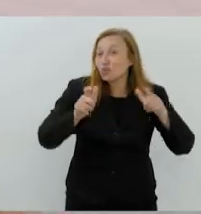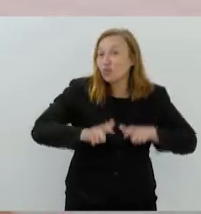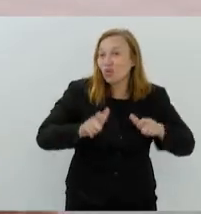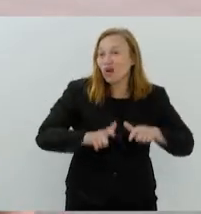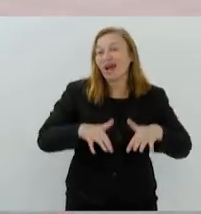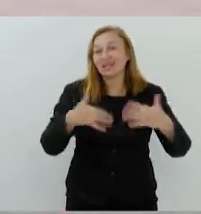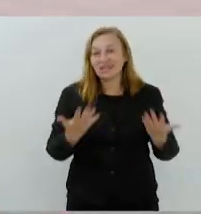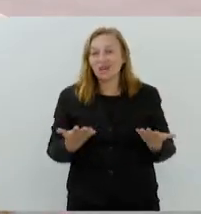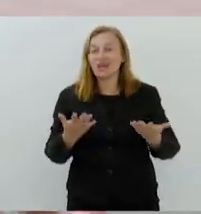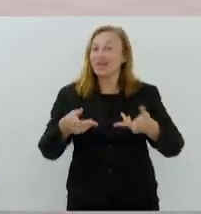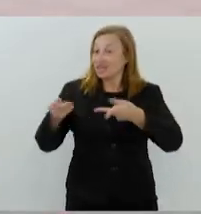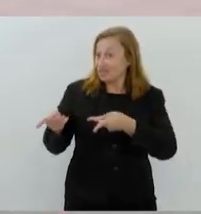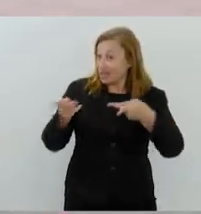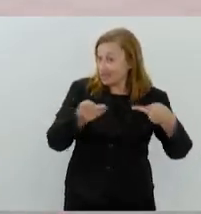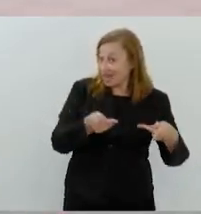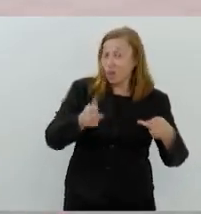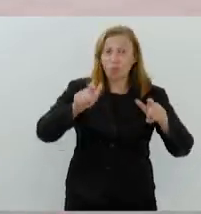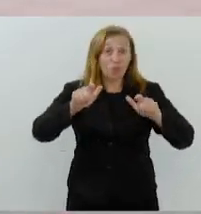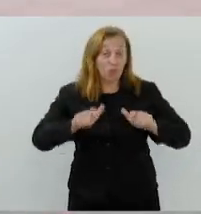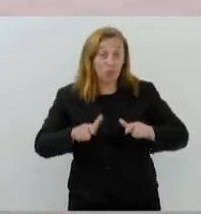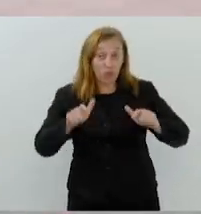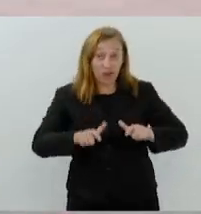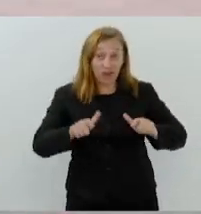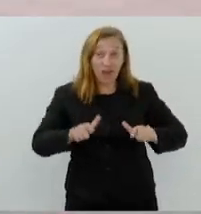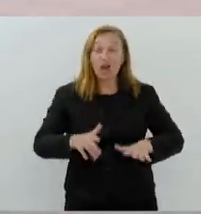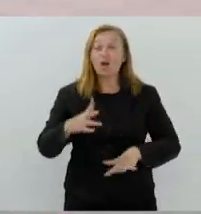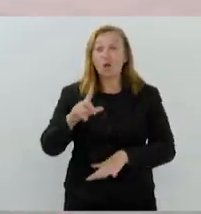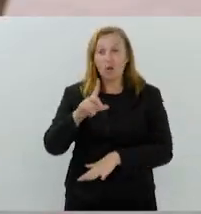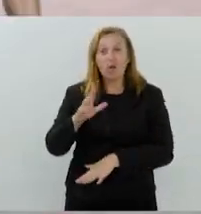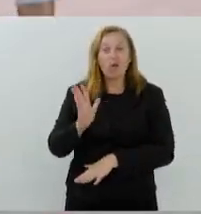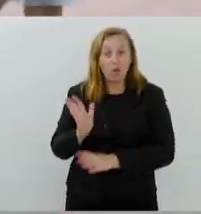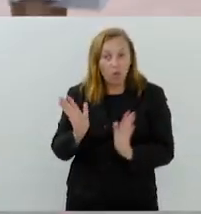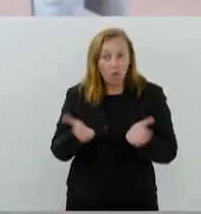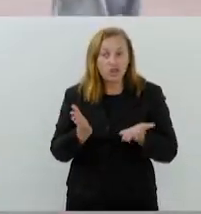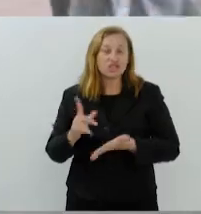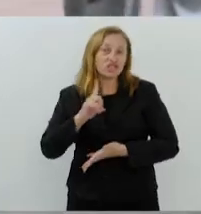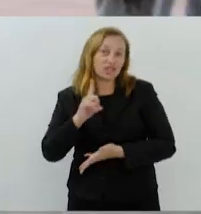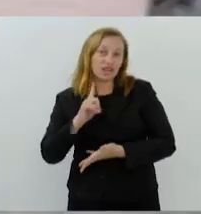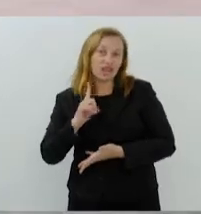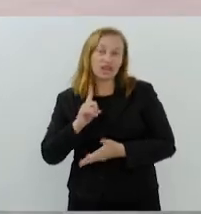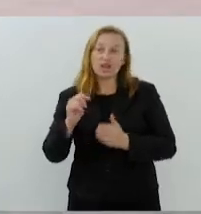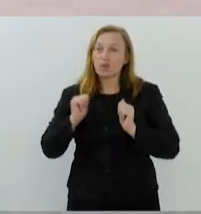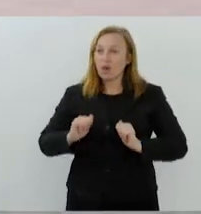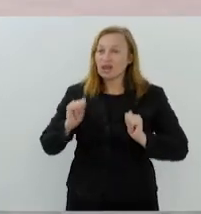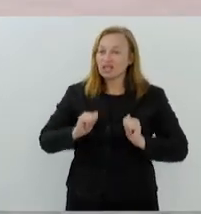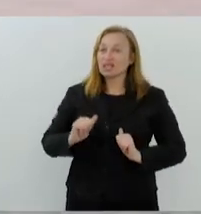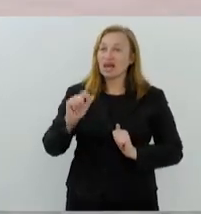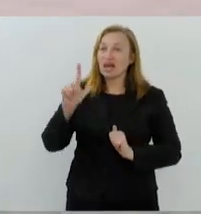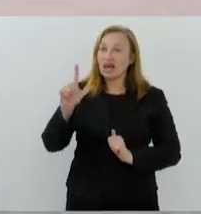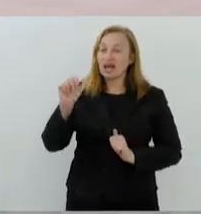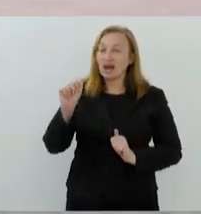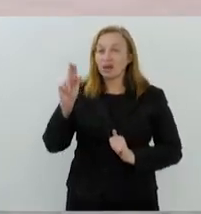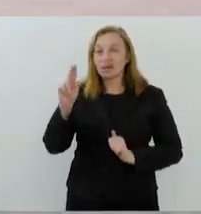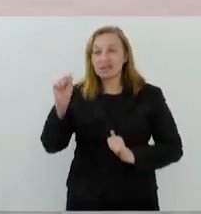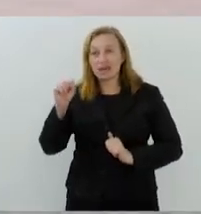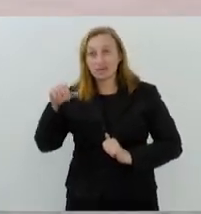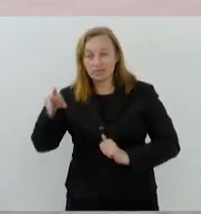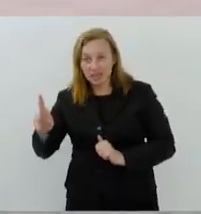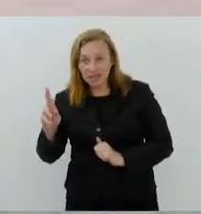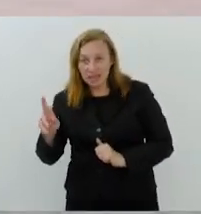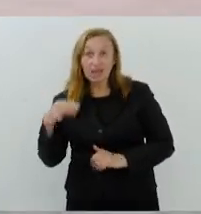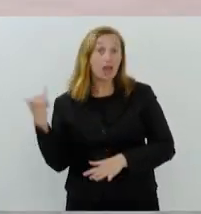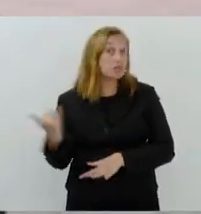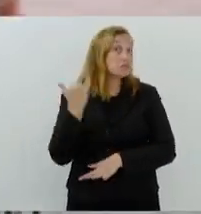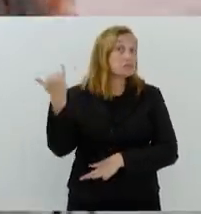Então você, de visitar a exposição, hoje a gente tem uma exposição do artista Ilau Samilau, que é um artista da maior